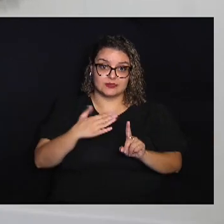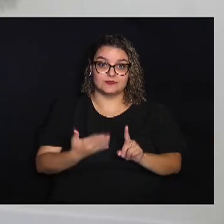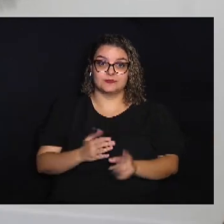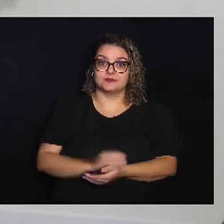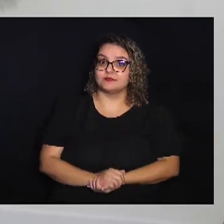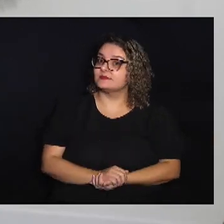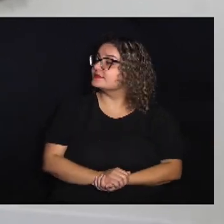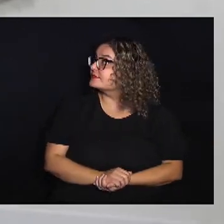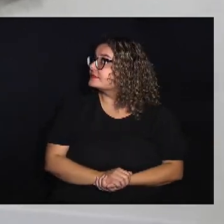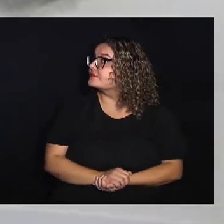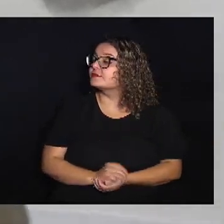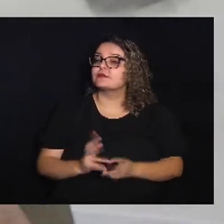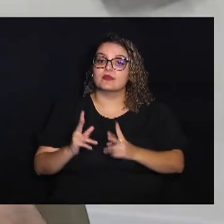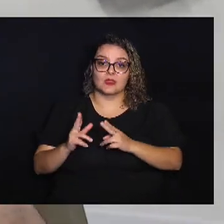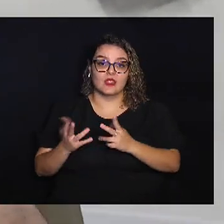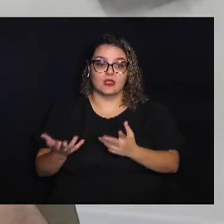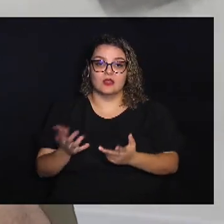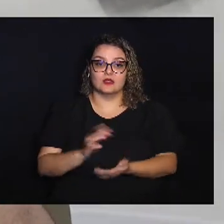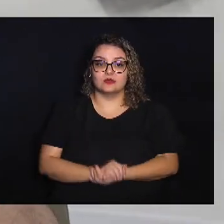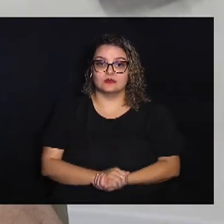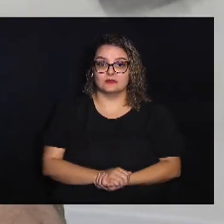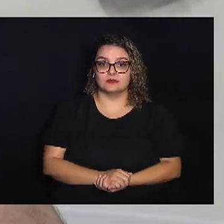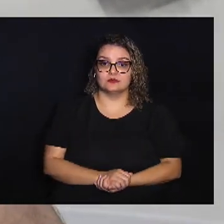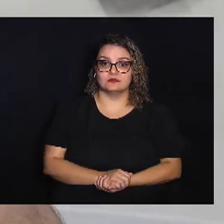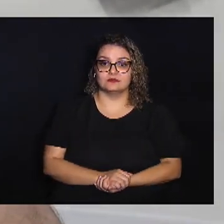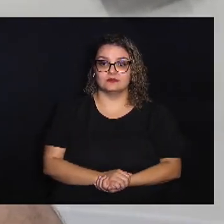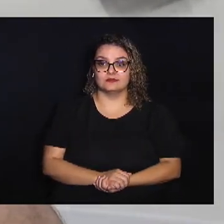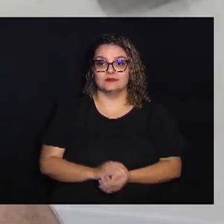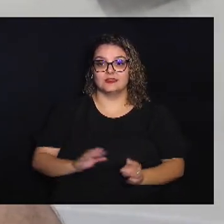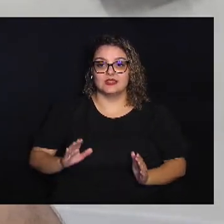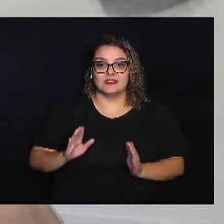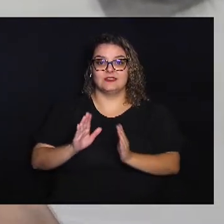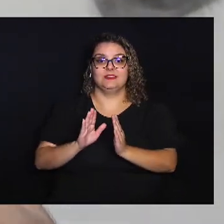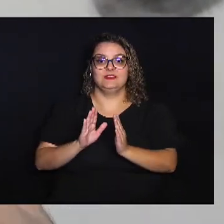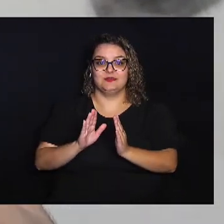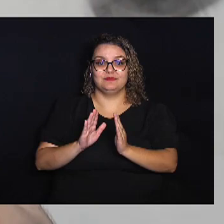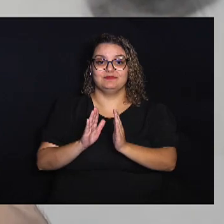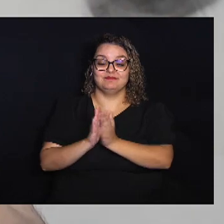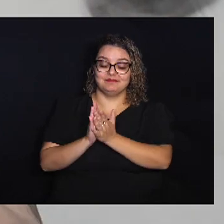É como Estar de frente De um espelho